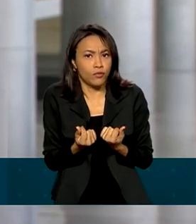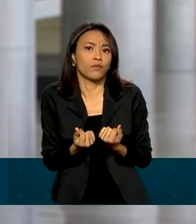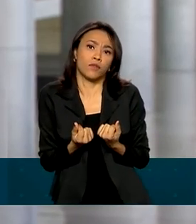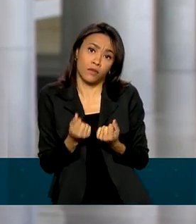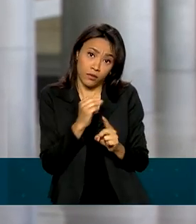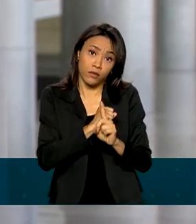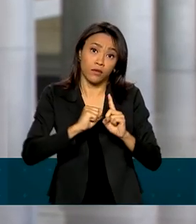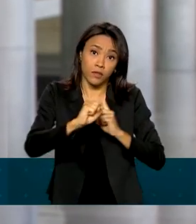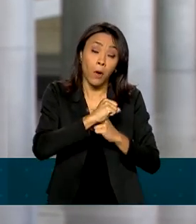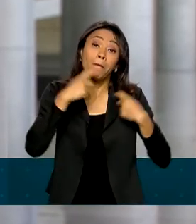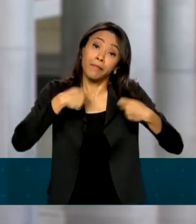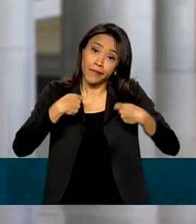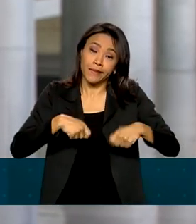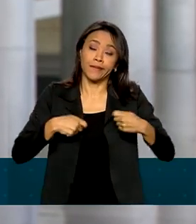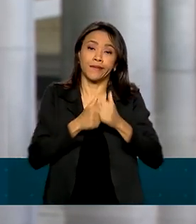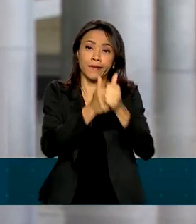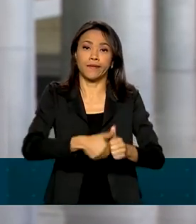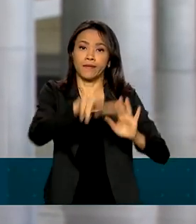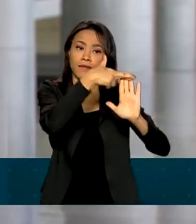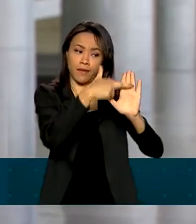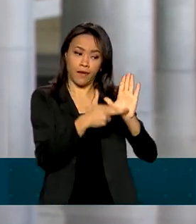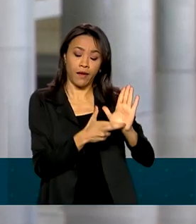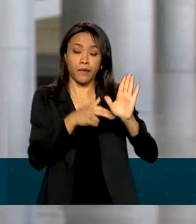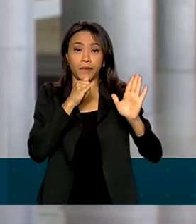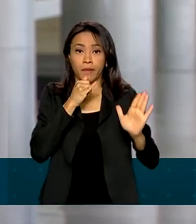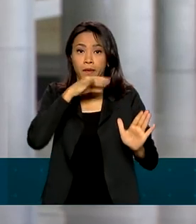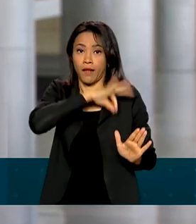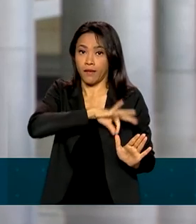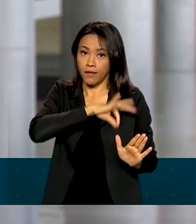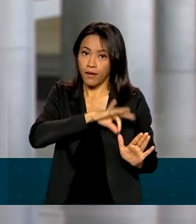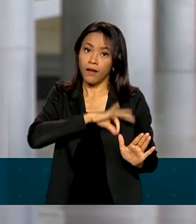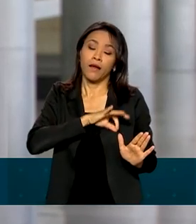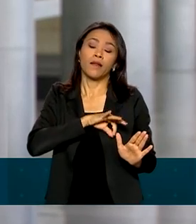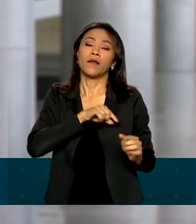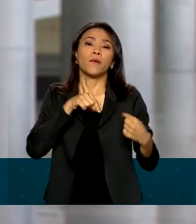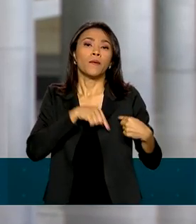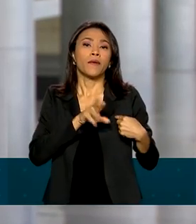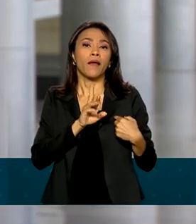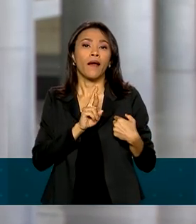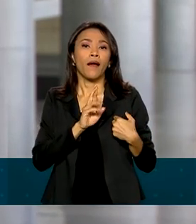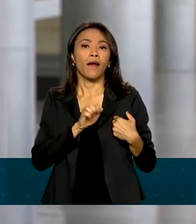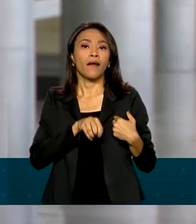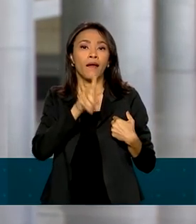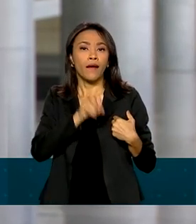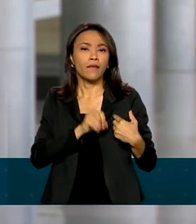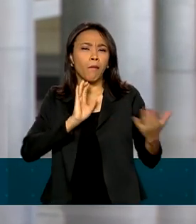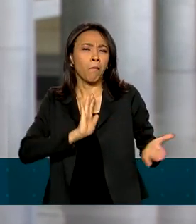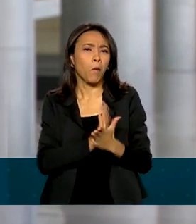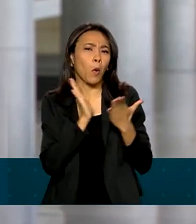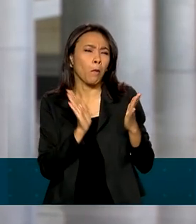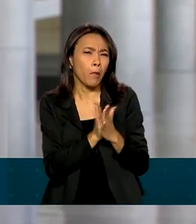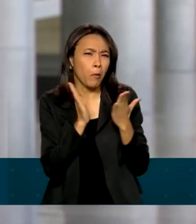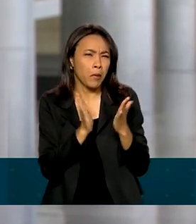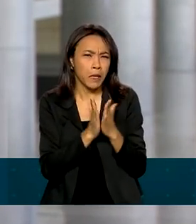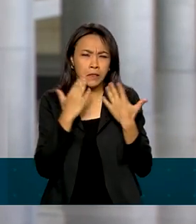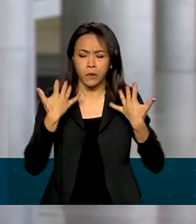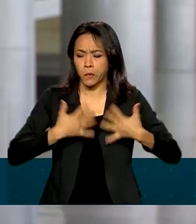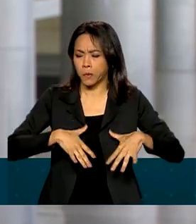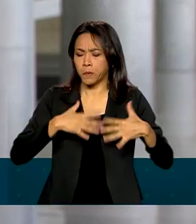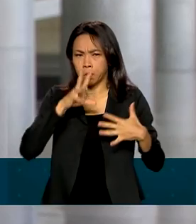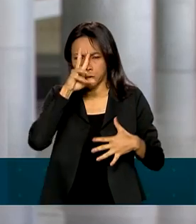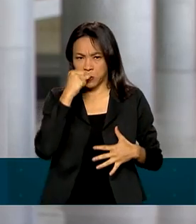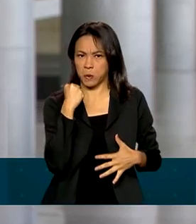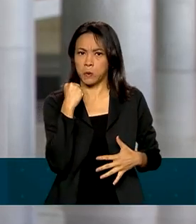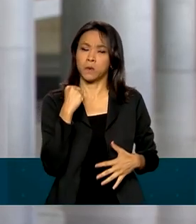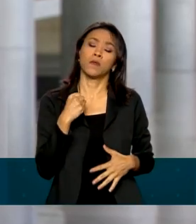precisam atender a alguns critérios, como ter renda per capita classificada como situação de pobreza ou extrema pobreza e